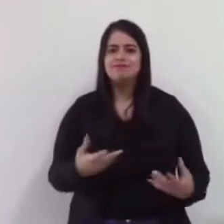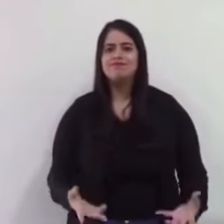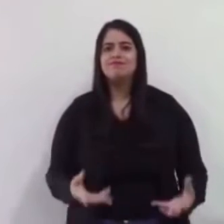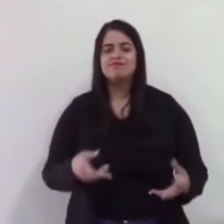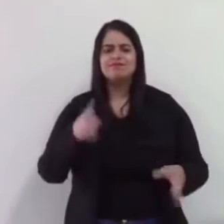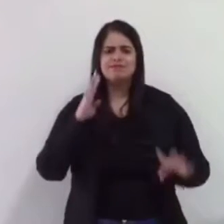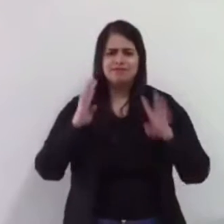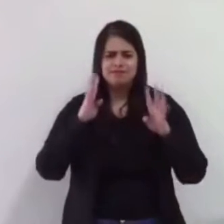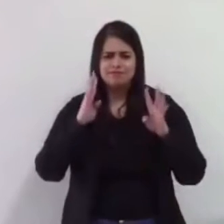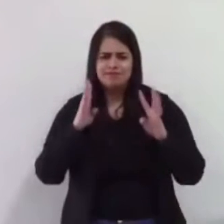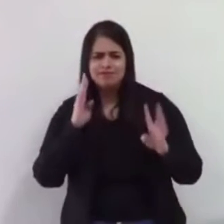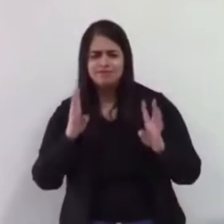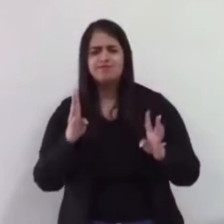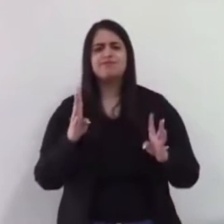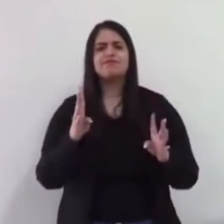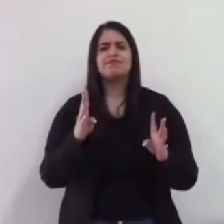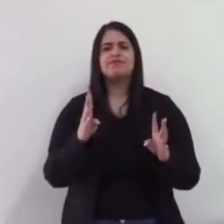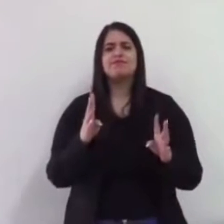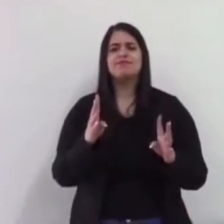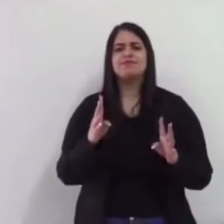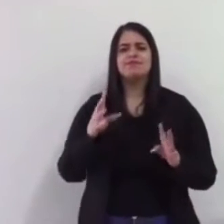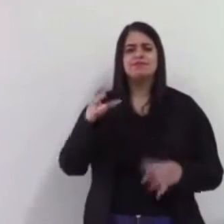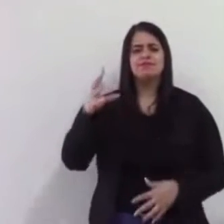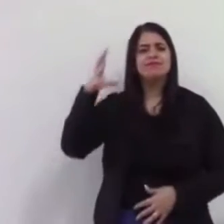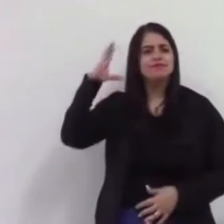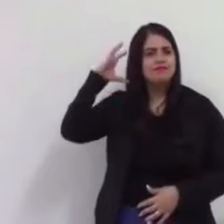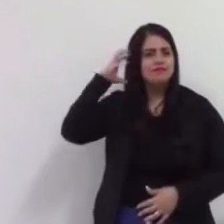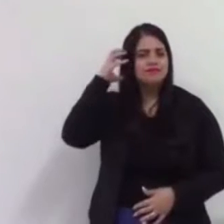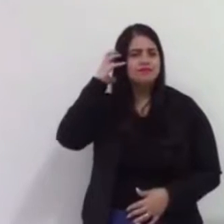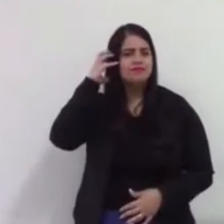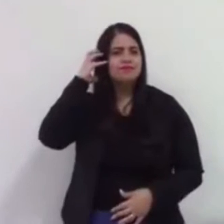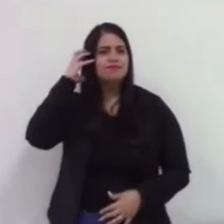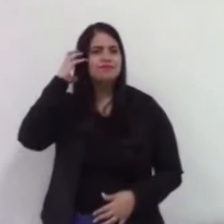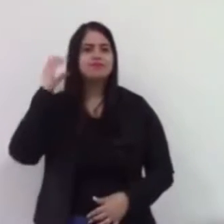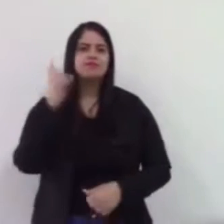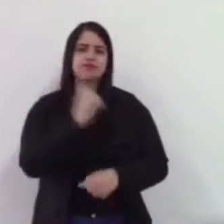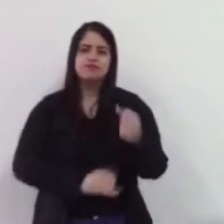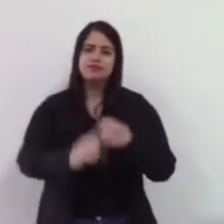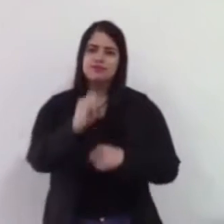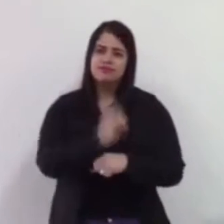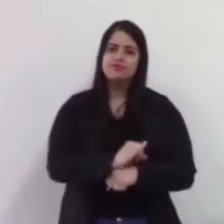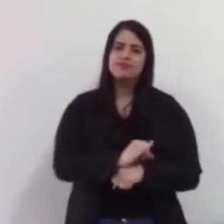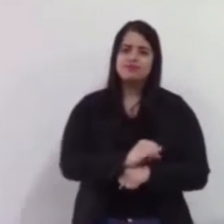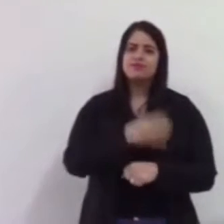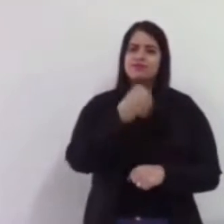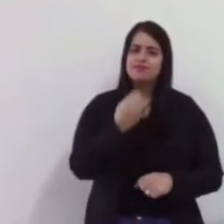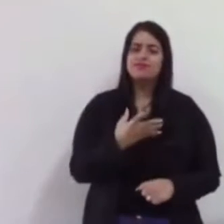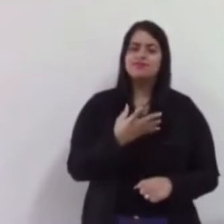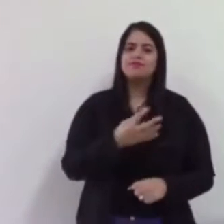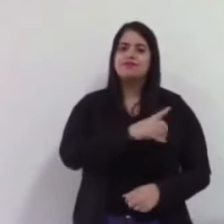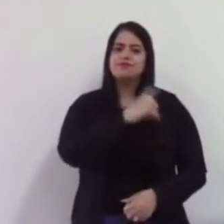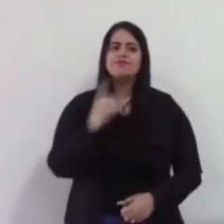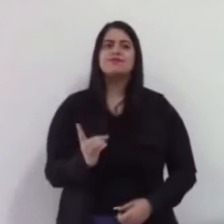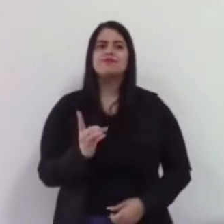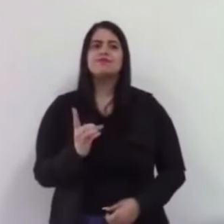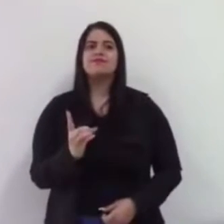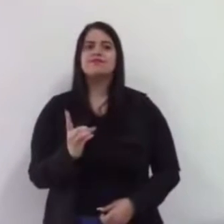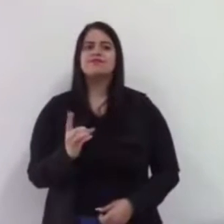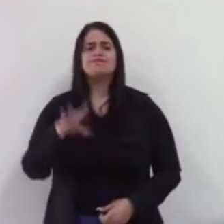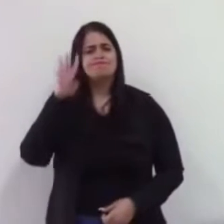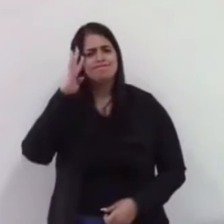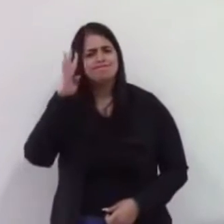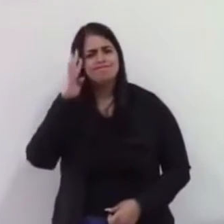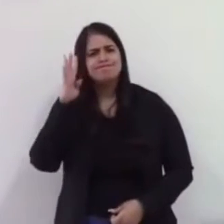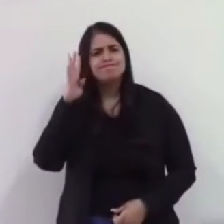comunitária, pessoal que assiste pela internet, bom dia também ao pessoal que assiste todas as quarta